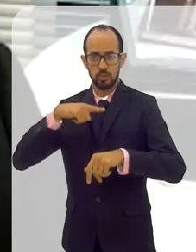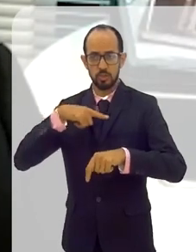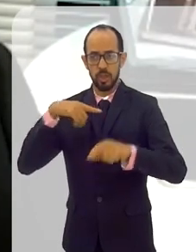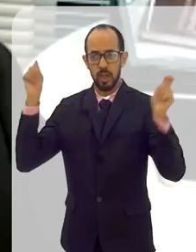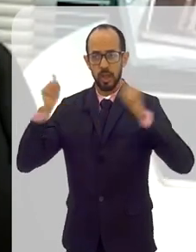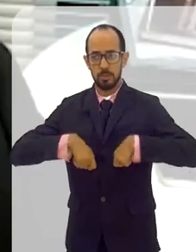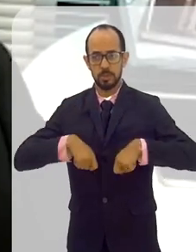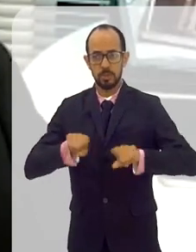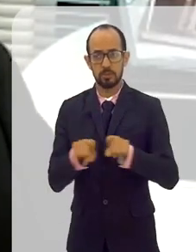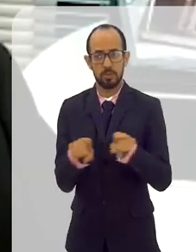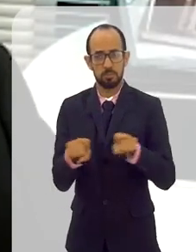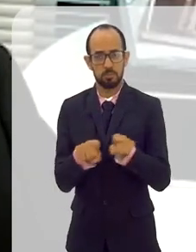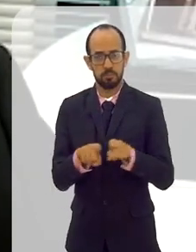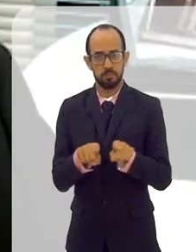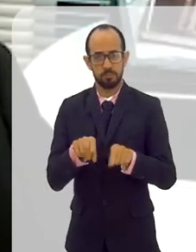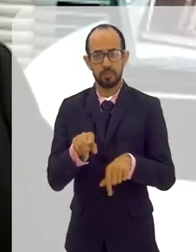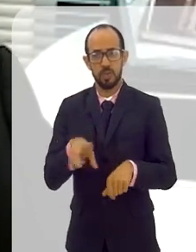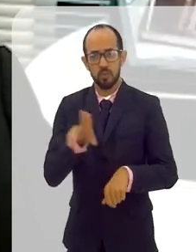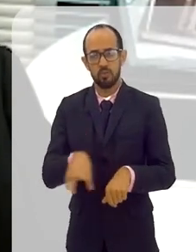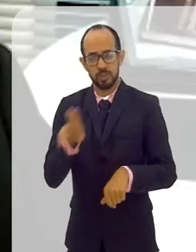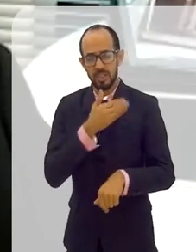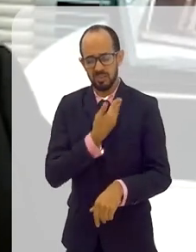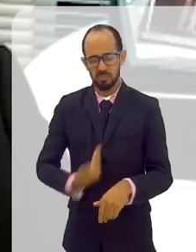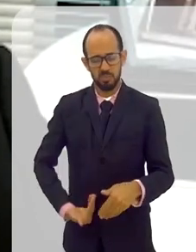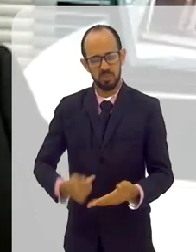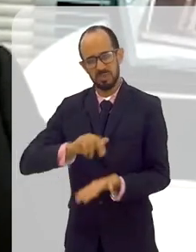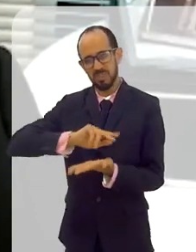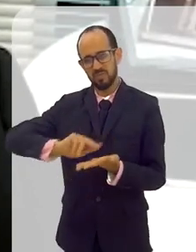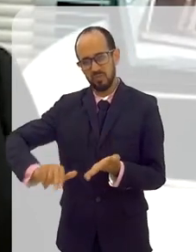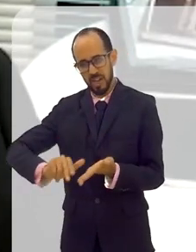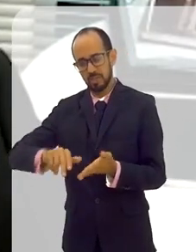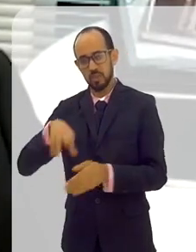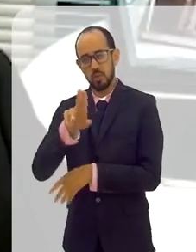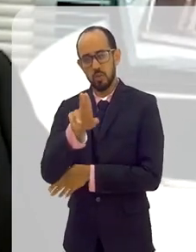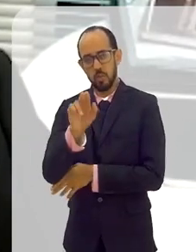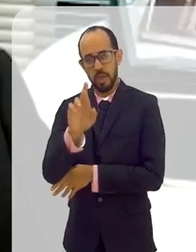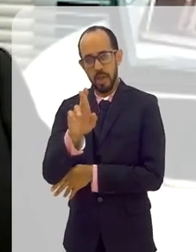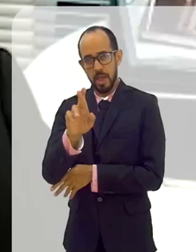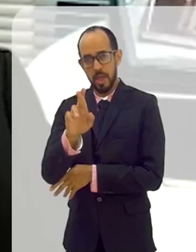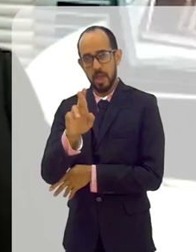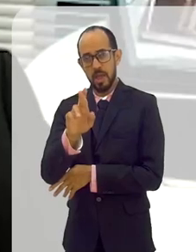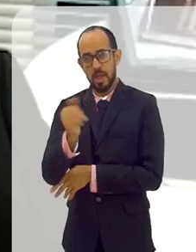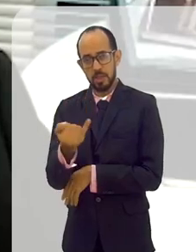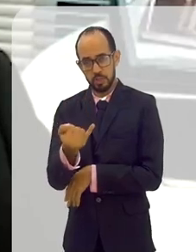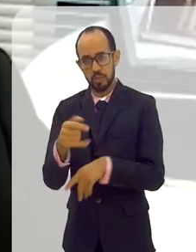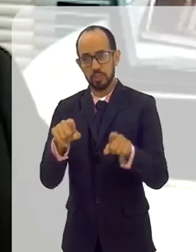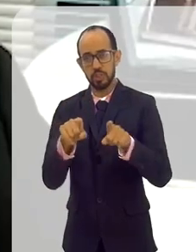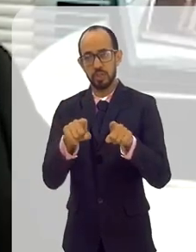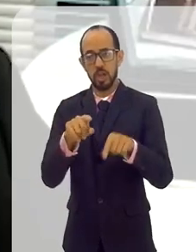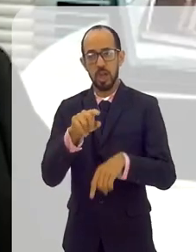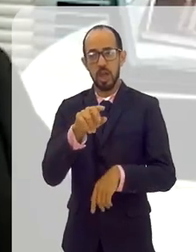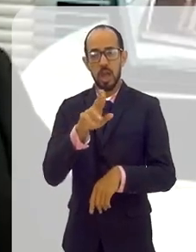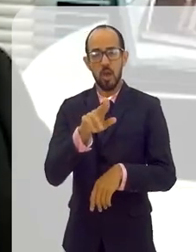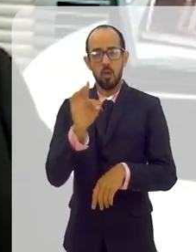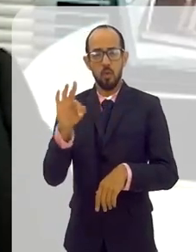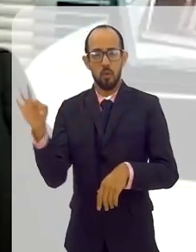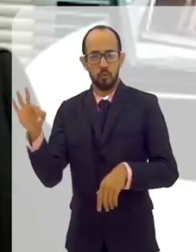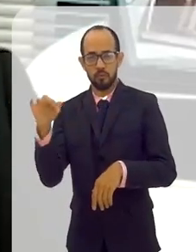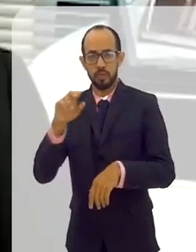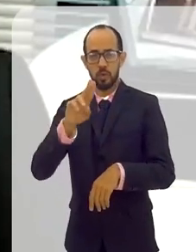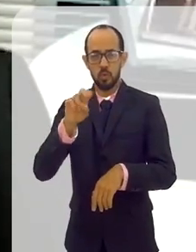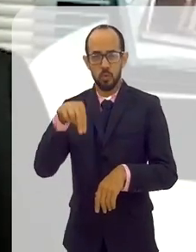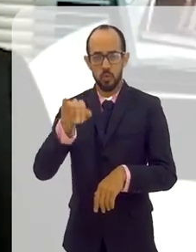grande vantagem de termos várias universidades públicas, a UERJ, a UFRJ,